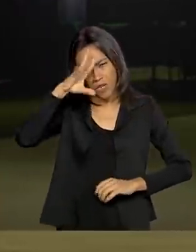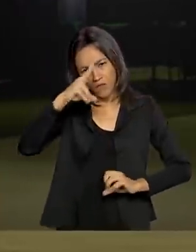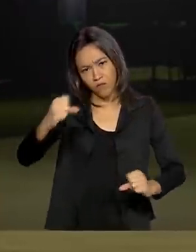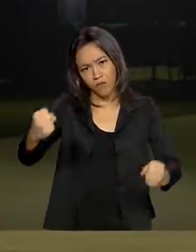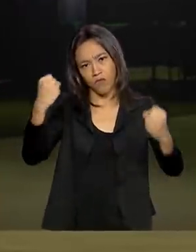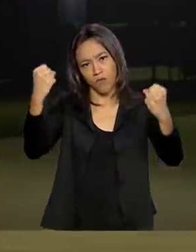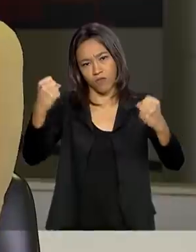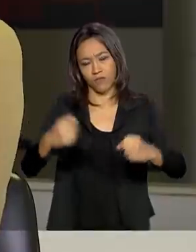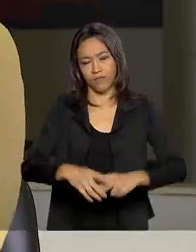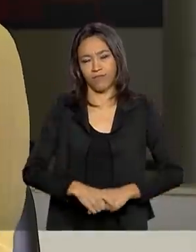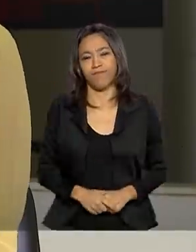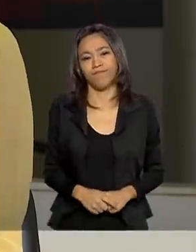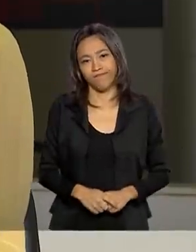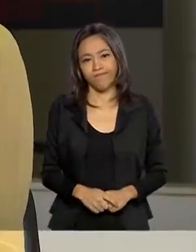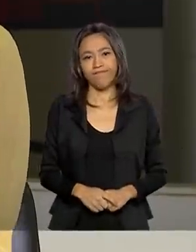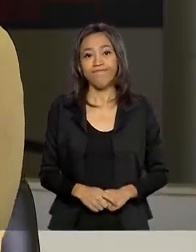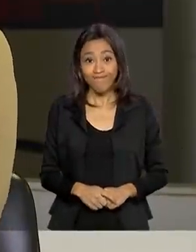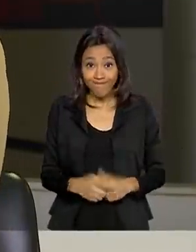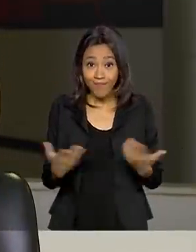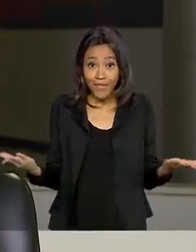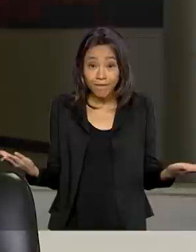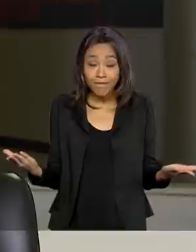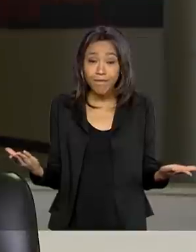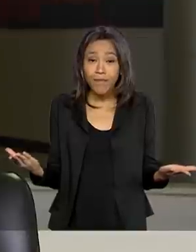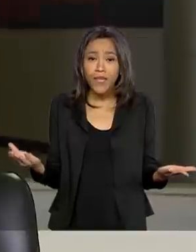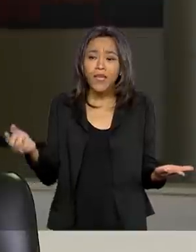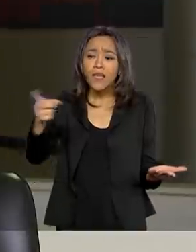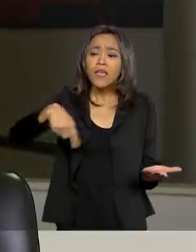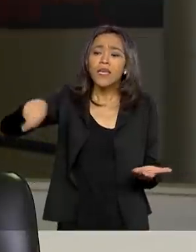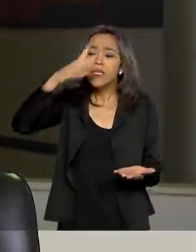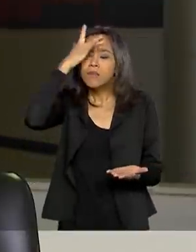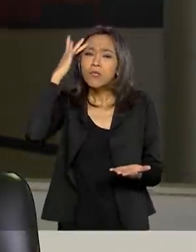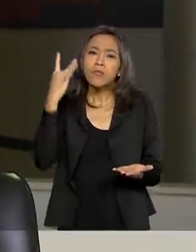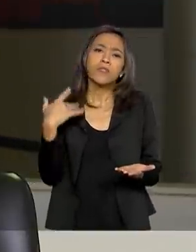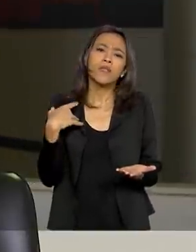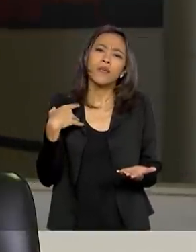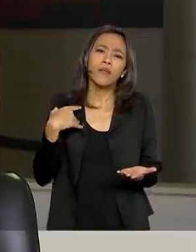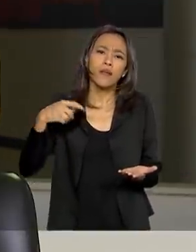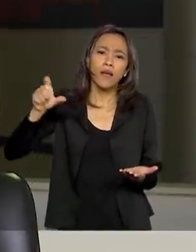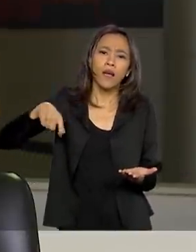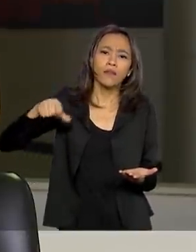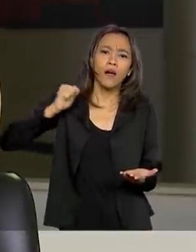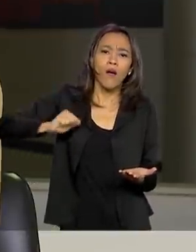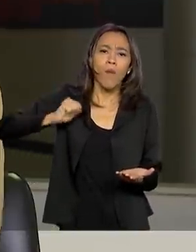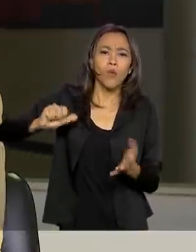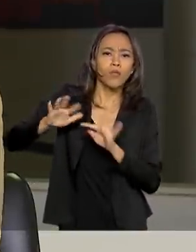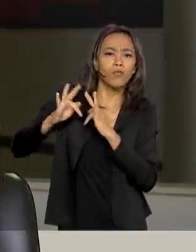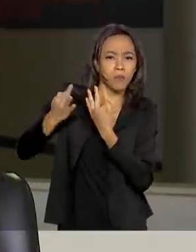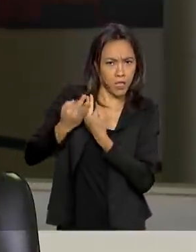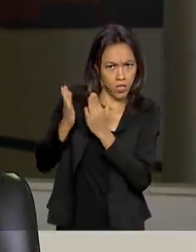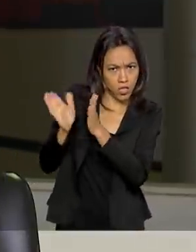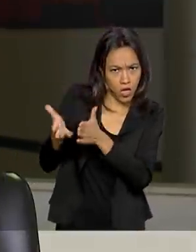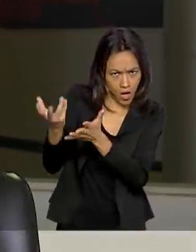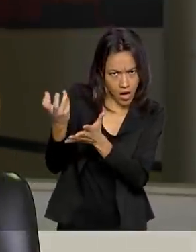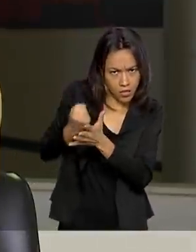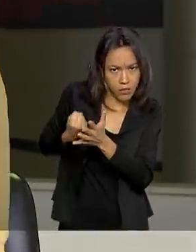epidemia. Bem, ministro, e os beneficiários do Bolsa Família, eles já estão recebendo esse auxílio